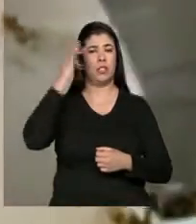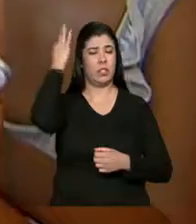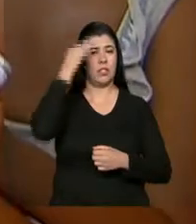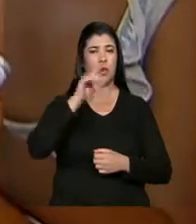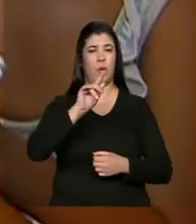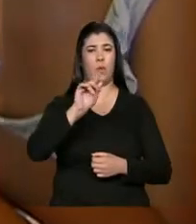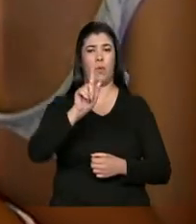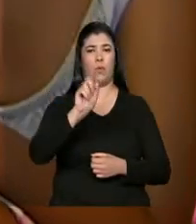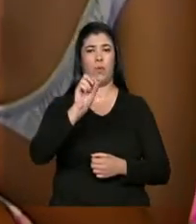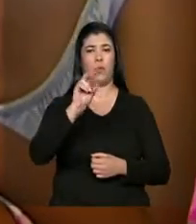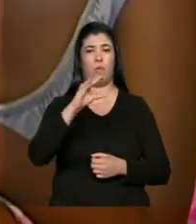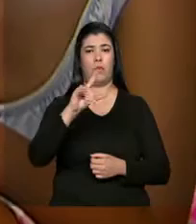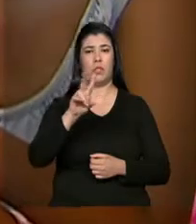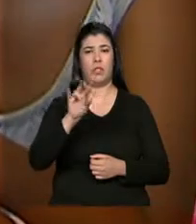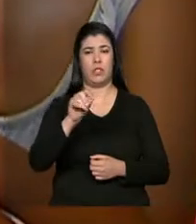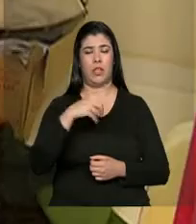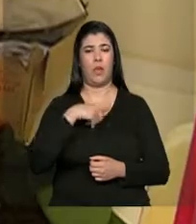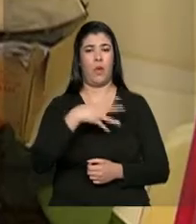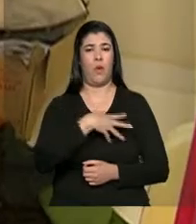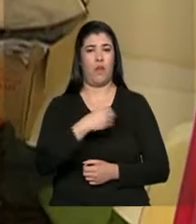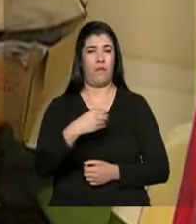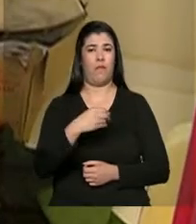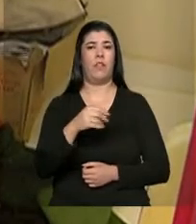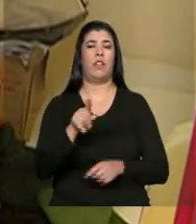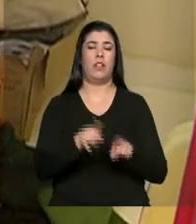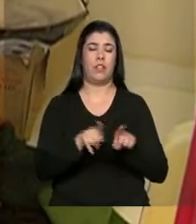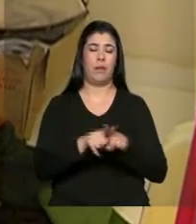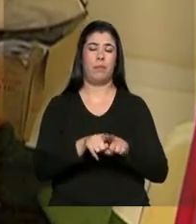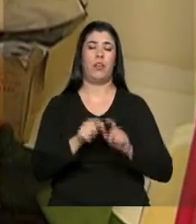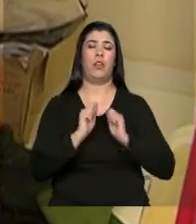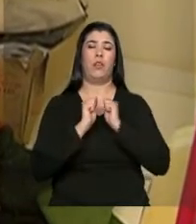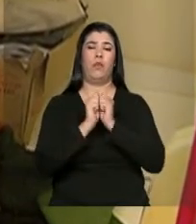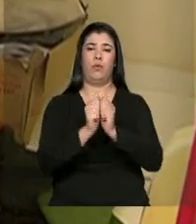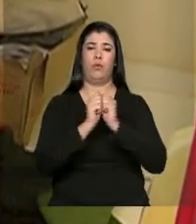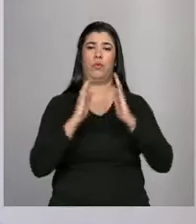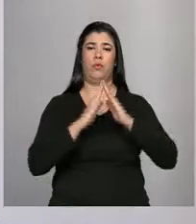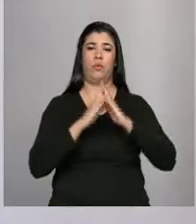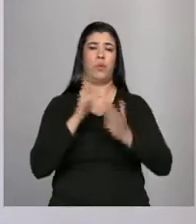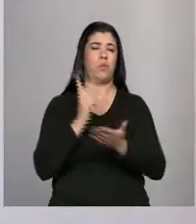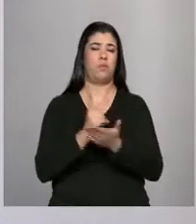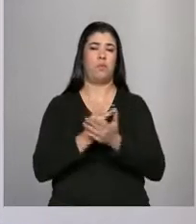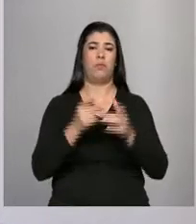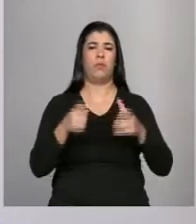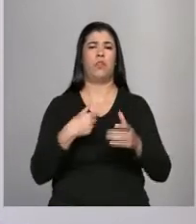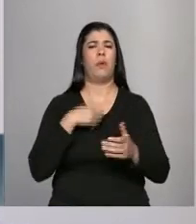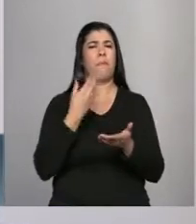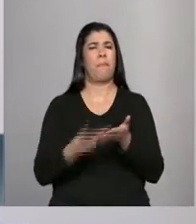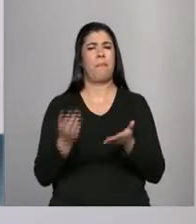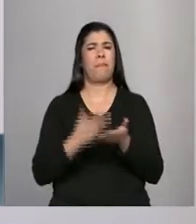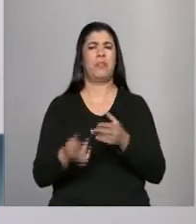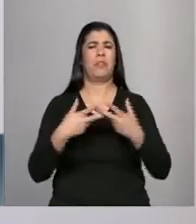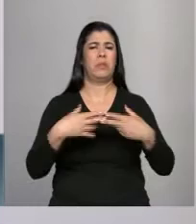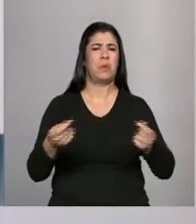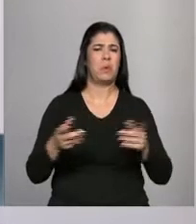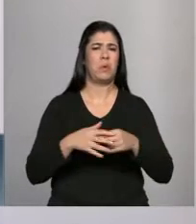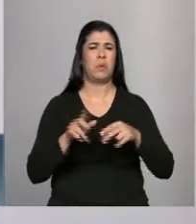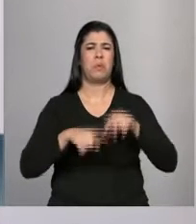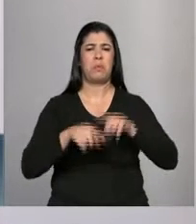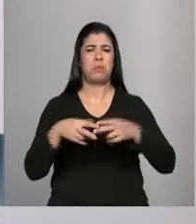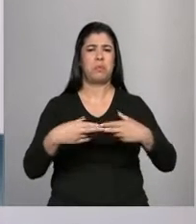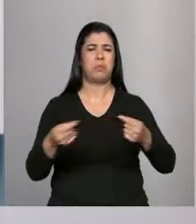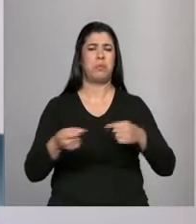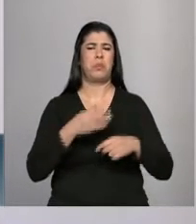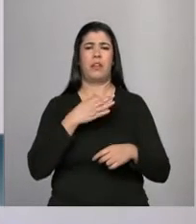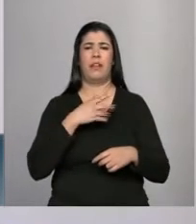Janeiro. A filha caçula, Maria Cristina, também morou com os filhos no mesmo lugar. Perdi muitas coisas, perdi móveis, muitos bens lá,